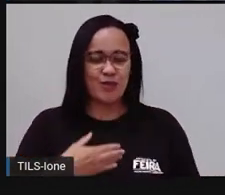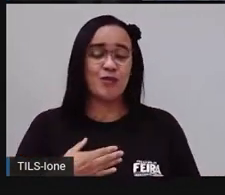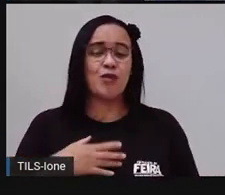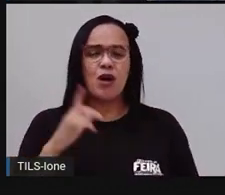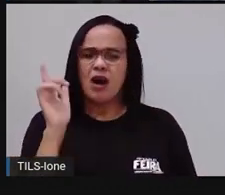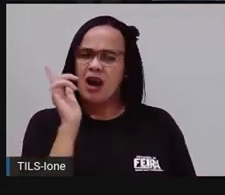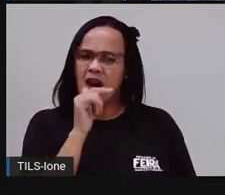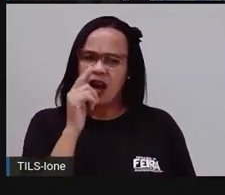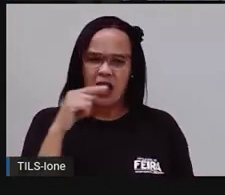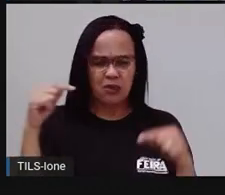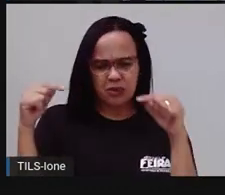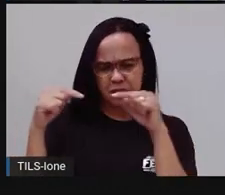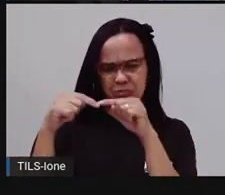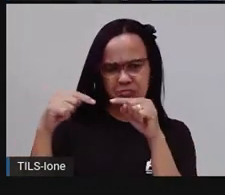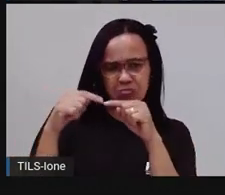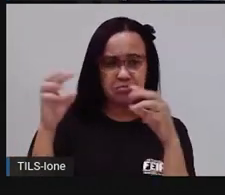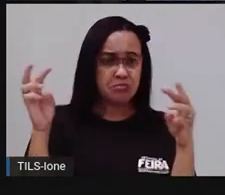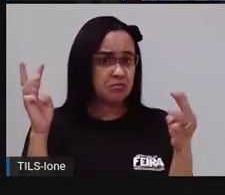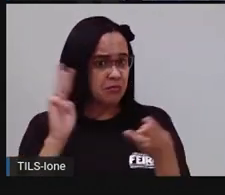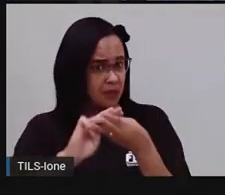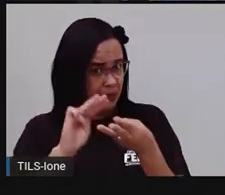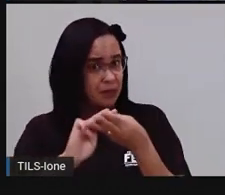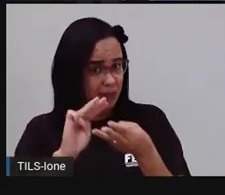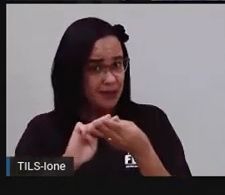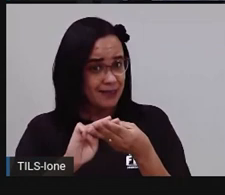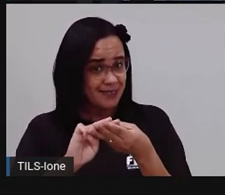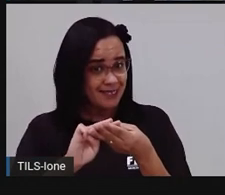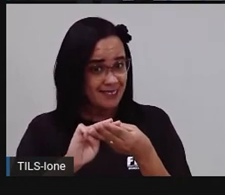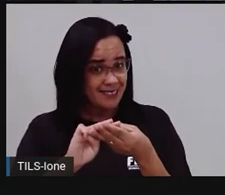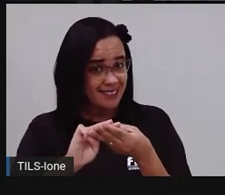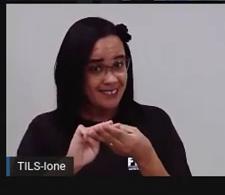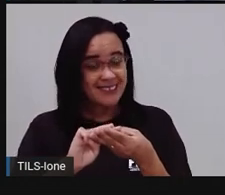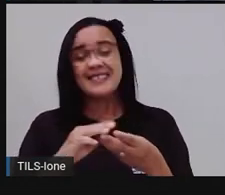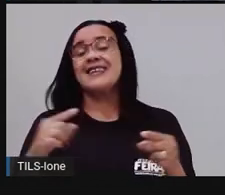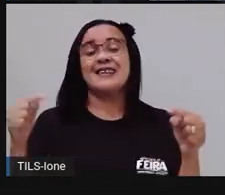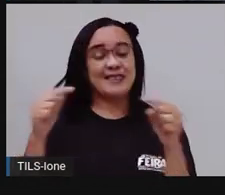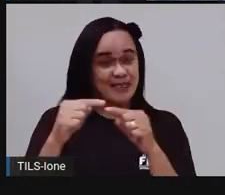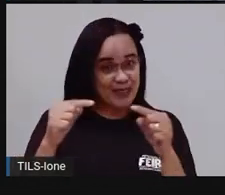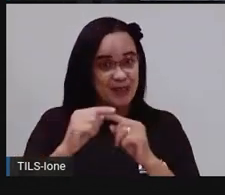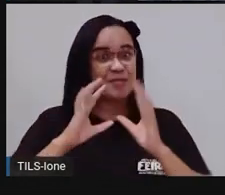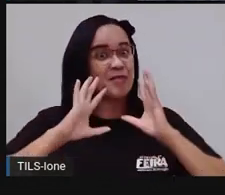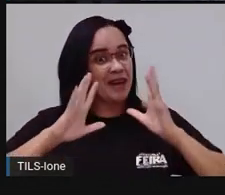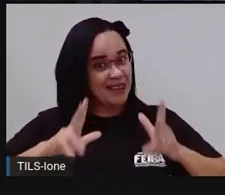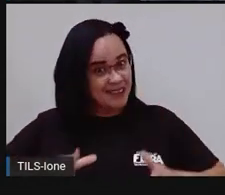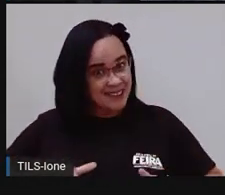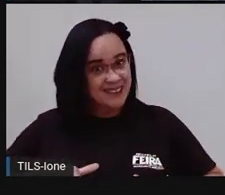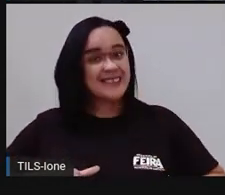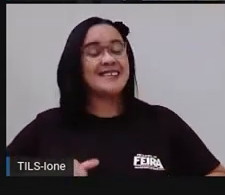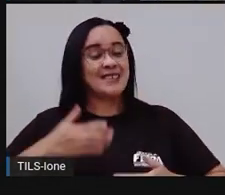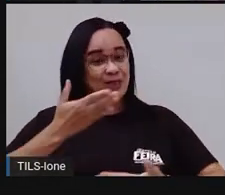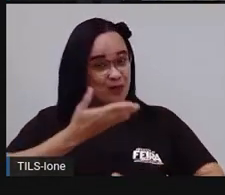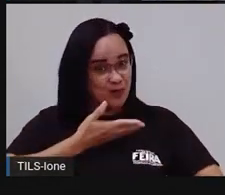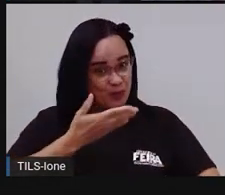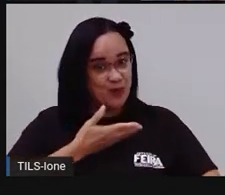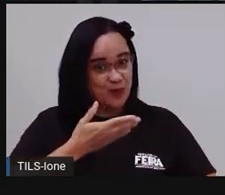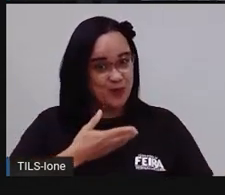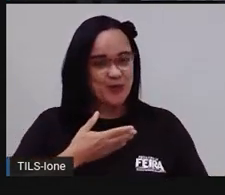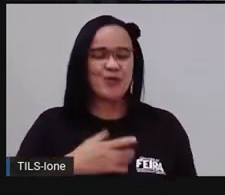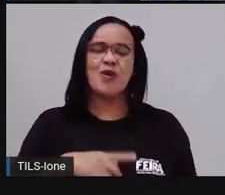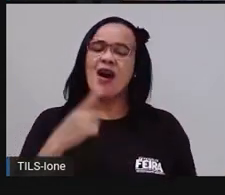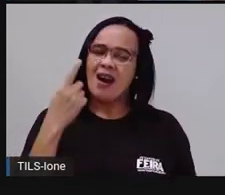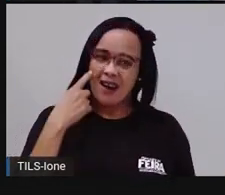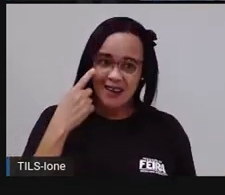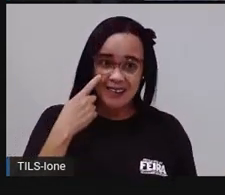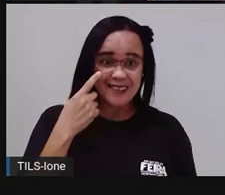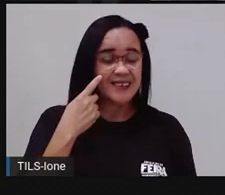matemática? Sim. E ainda envolvendo higiene corporal? Sim. Vocês vão ver como, mais uma vez, Como a matemática